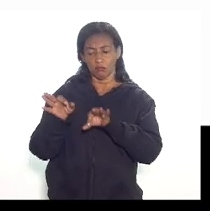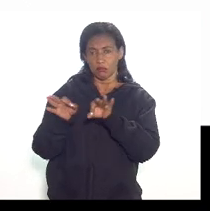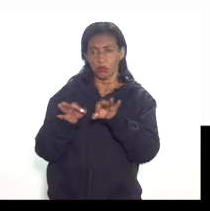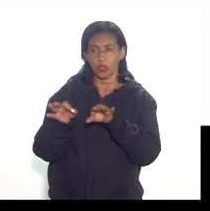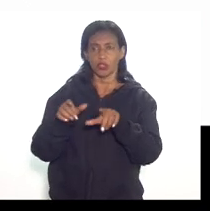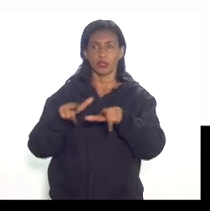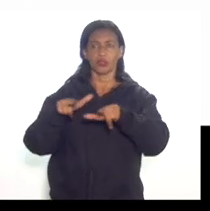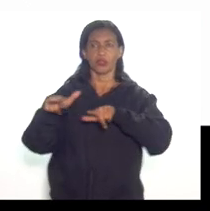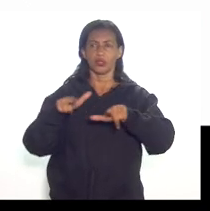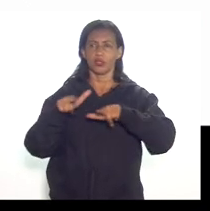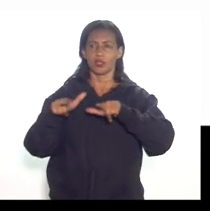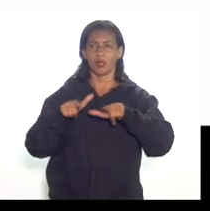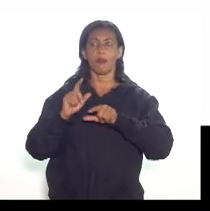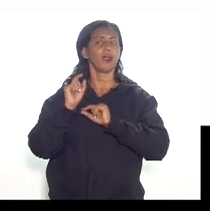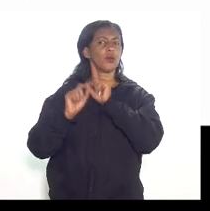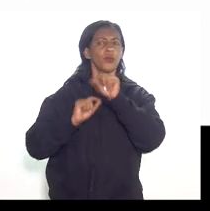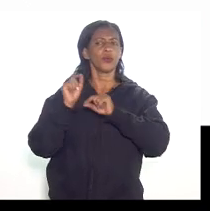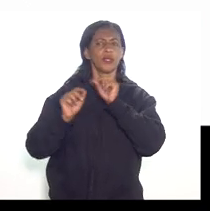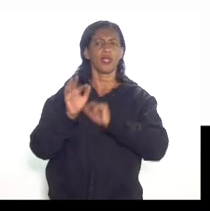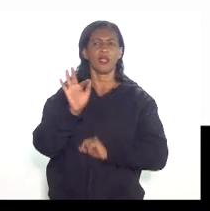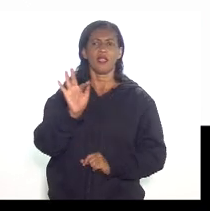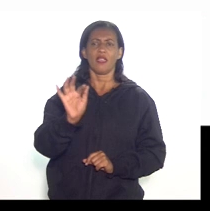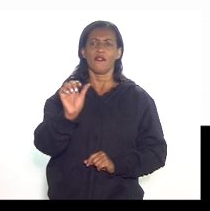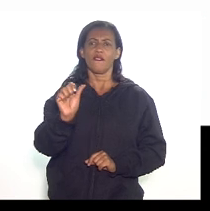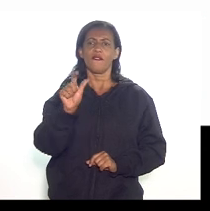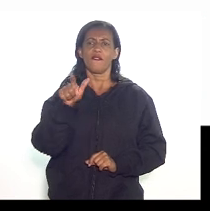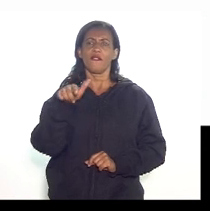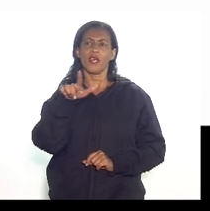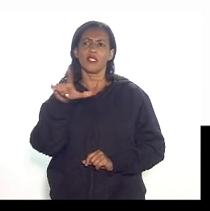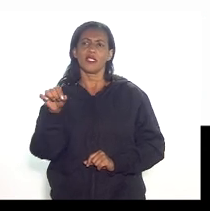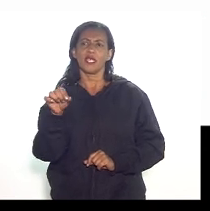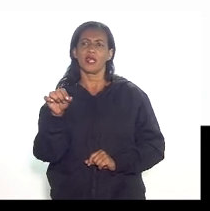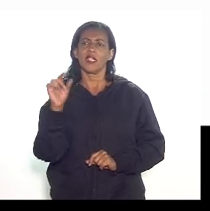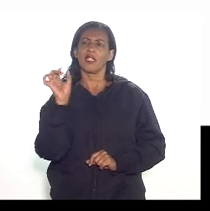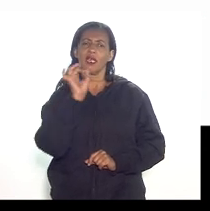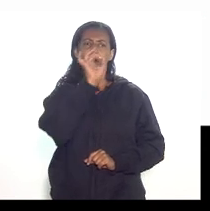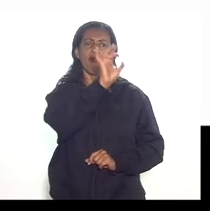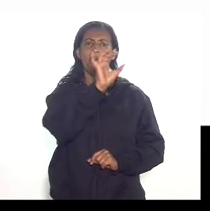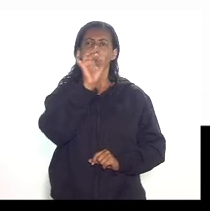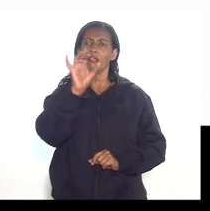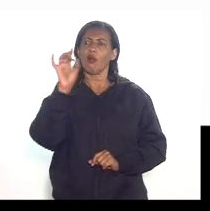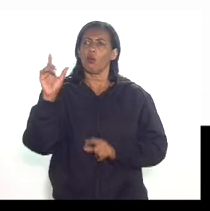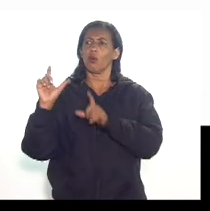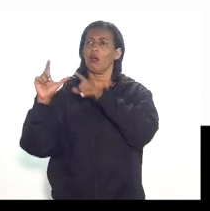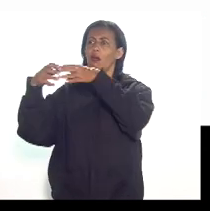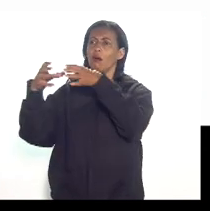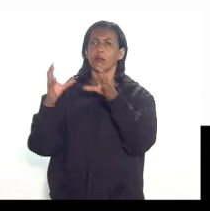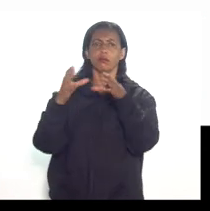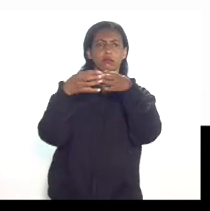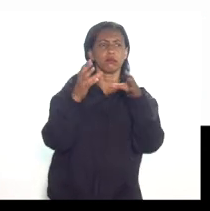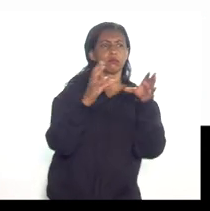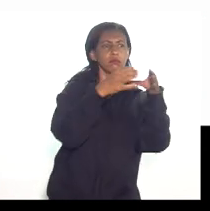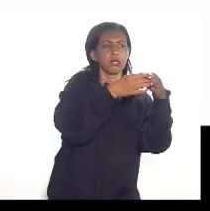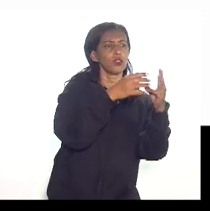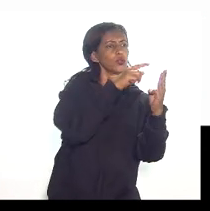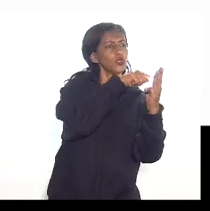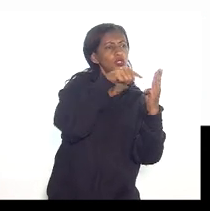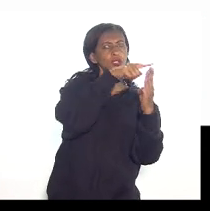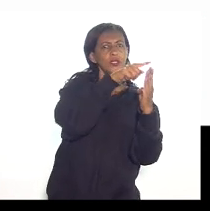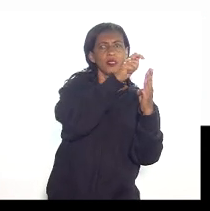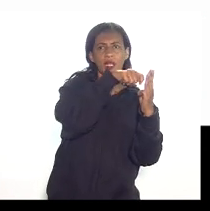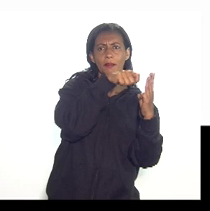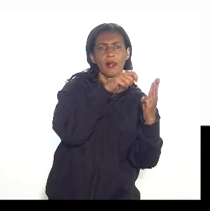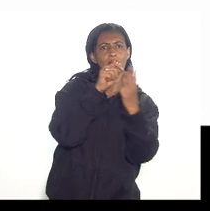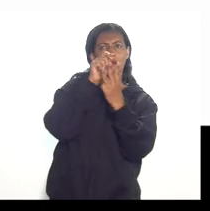fazenda quer fiscalizar os itens XYZ dos campos XYZ dos trimestres XYZ